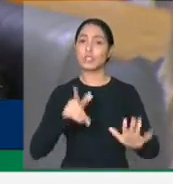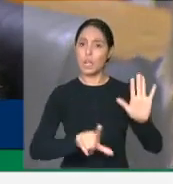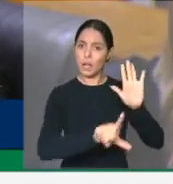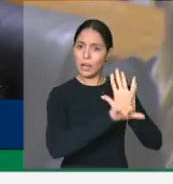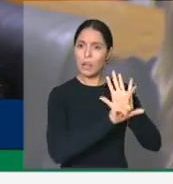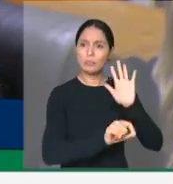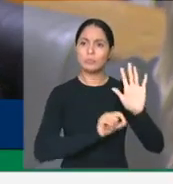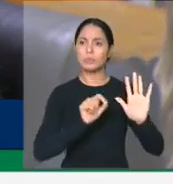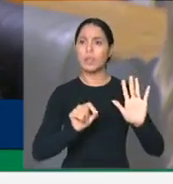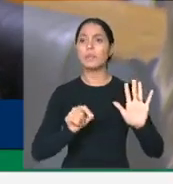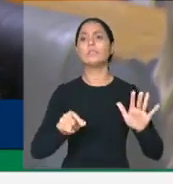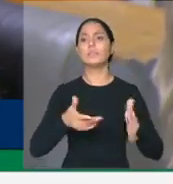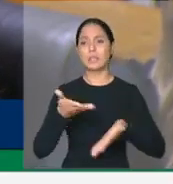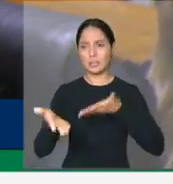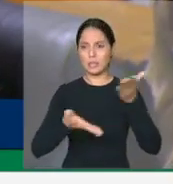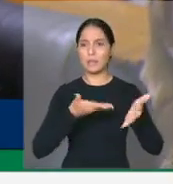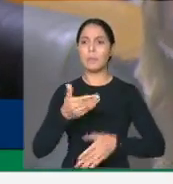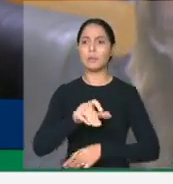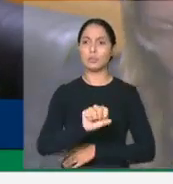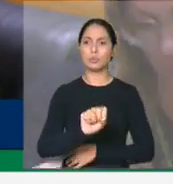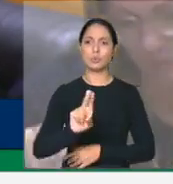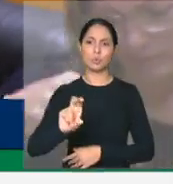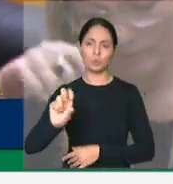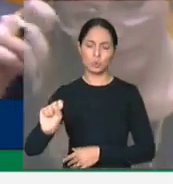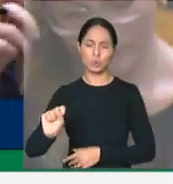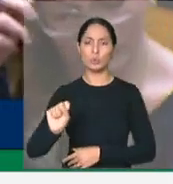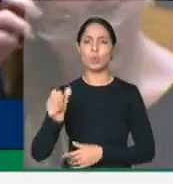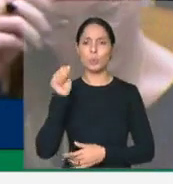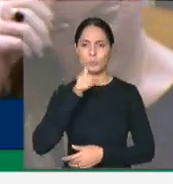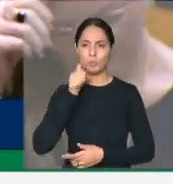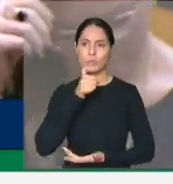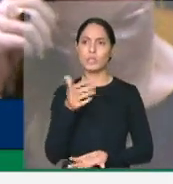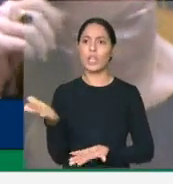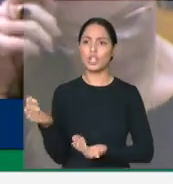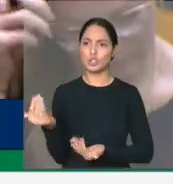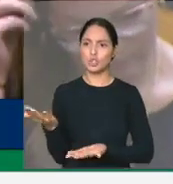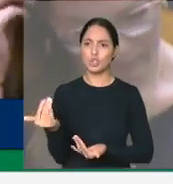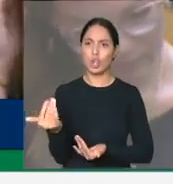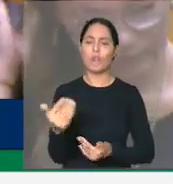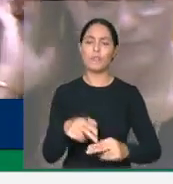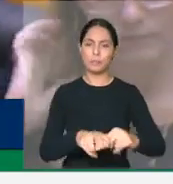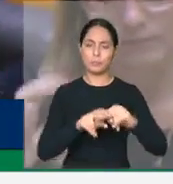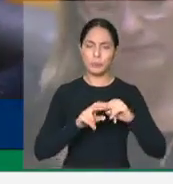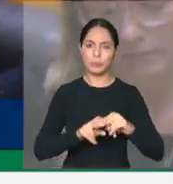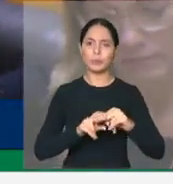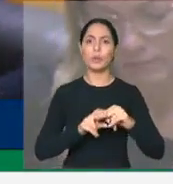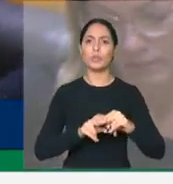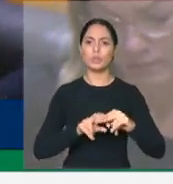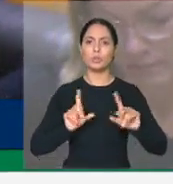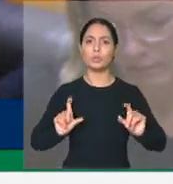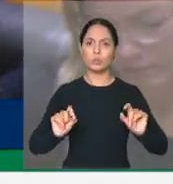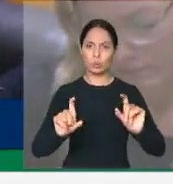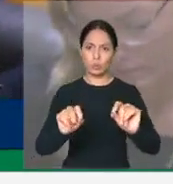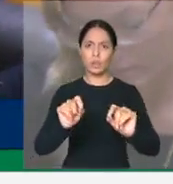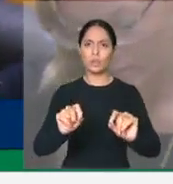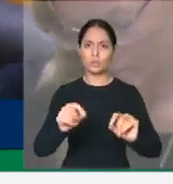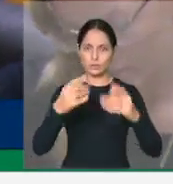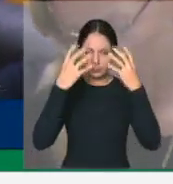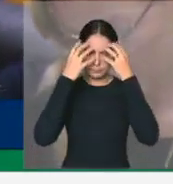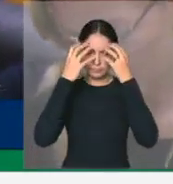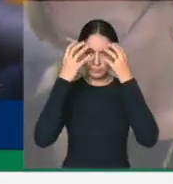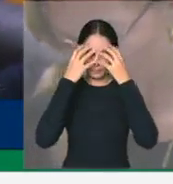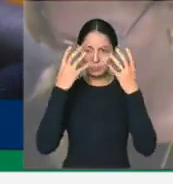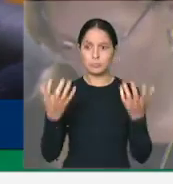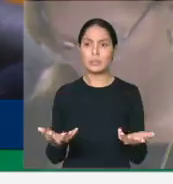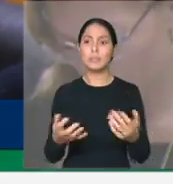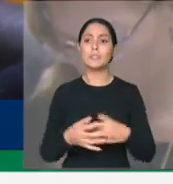atendimento do SUS vale para as mulheres jovens com elevado risco de câncer de mama que não possam ser exposta